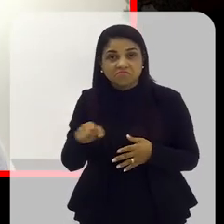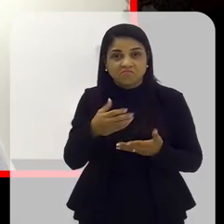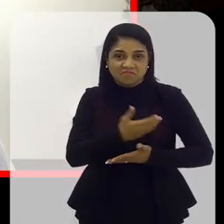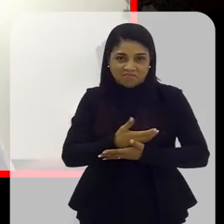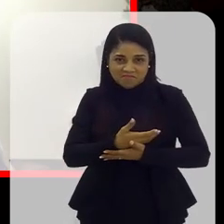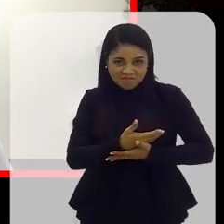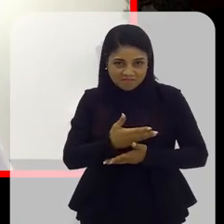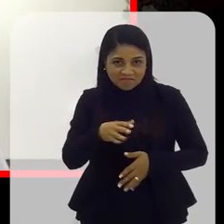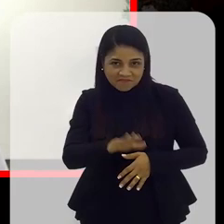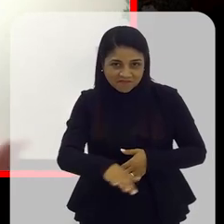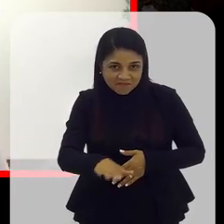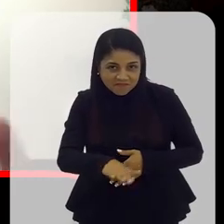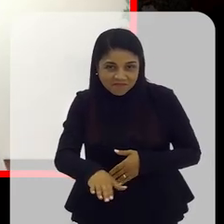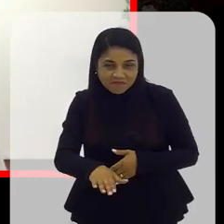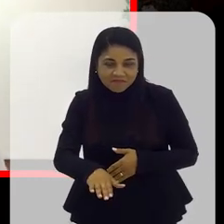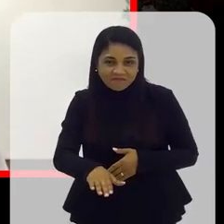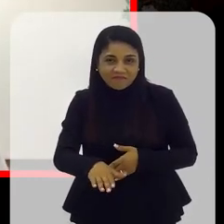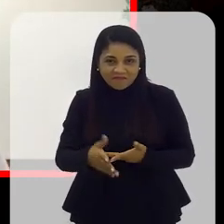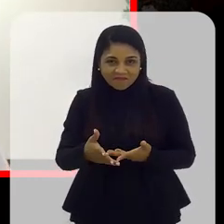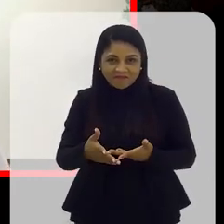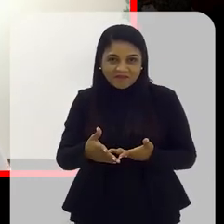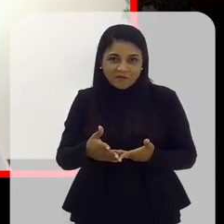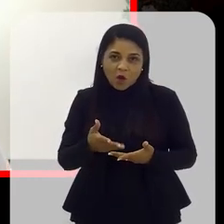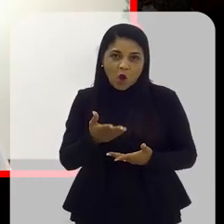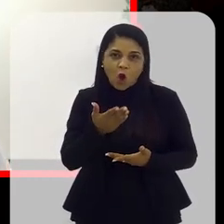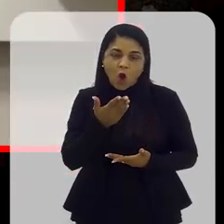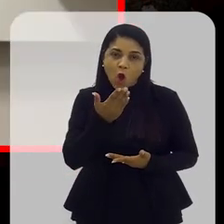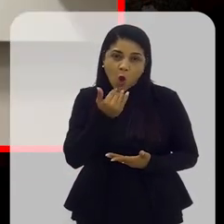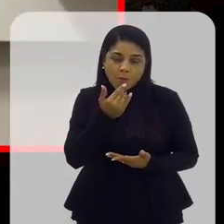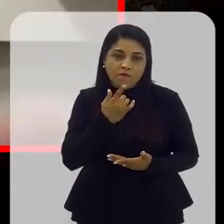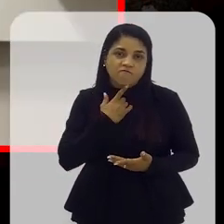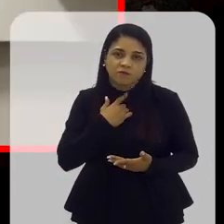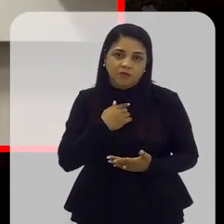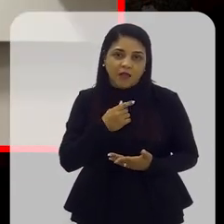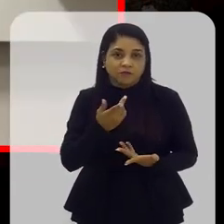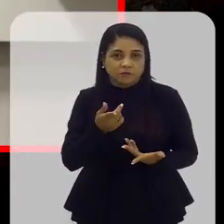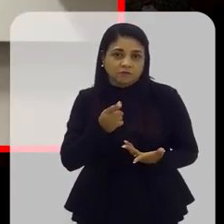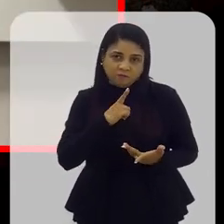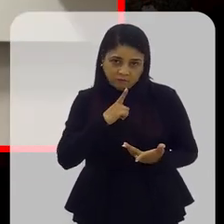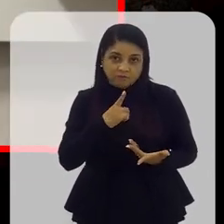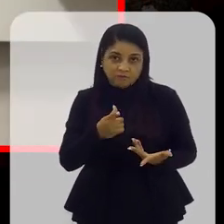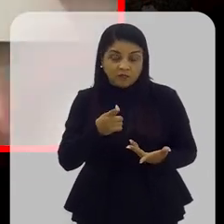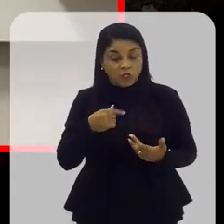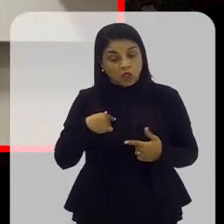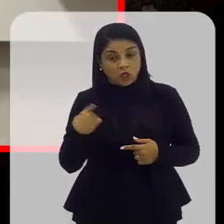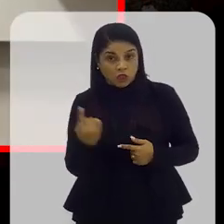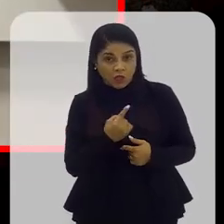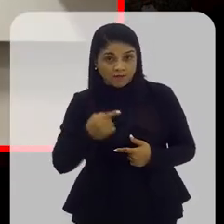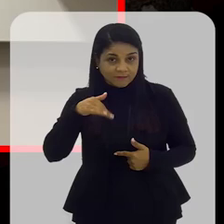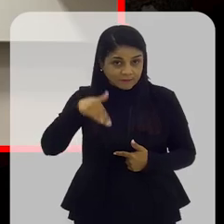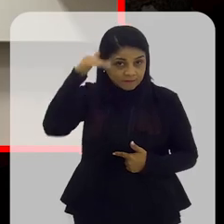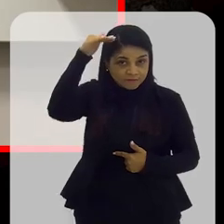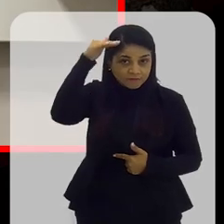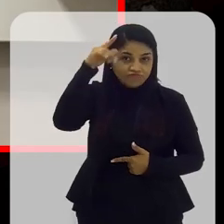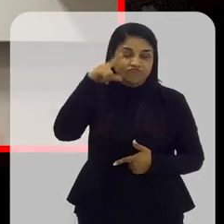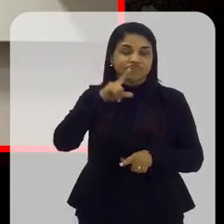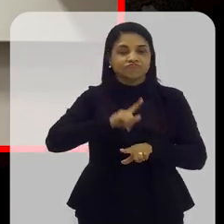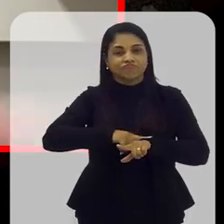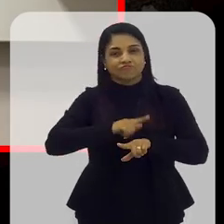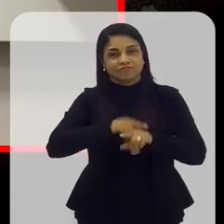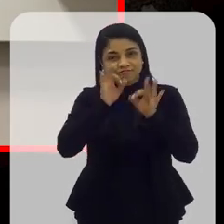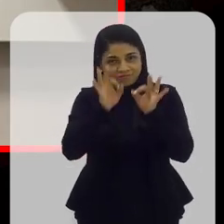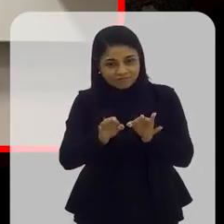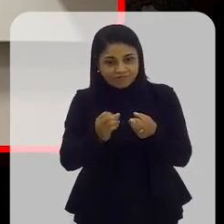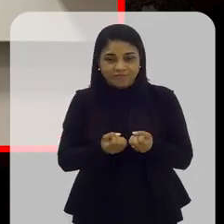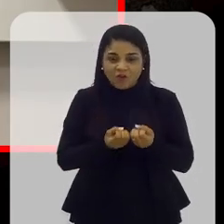né? Então, assim, a criança não tem vontade de comer aquilo que ela nunca comeu. E cabe a nós, que somos adultos, saber